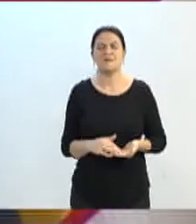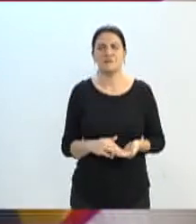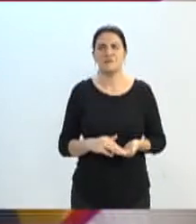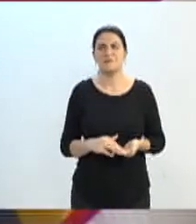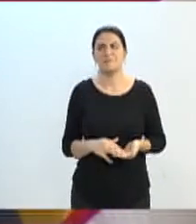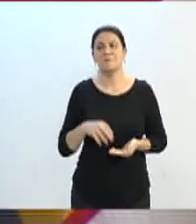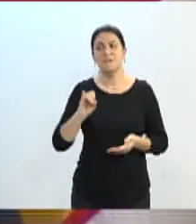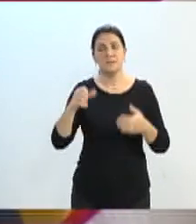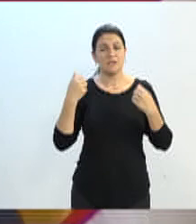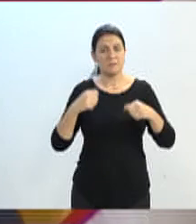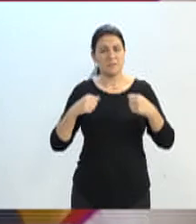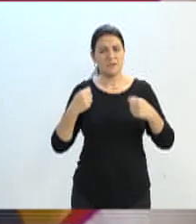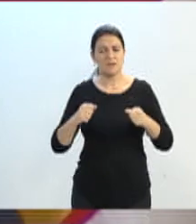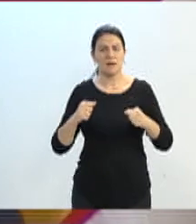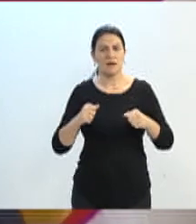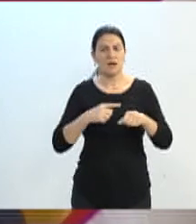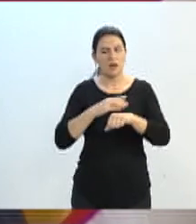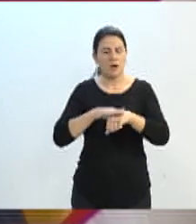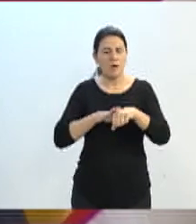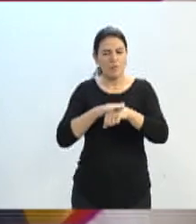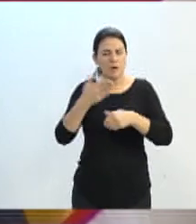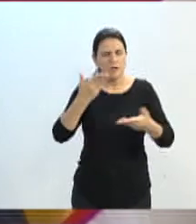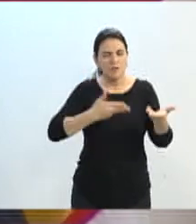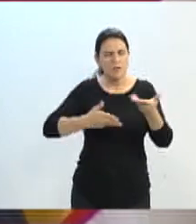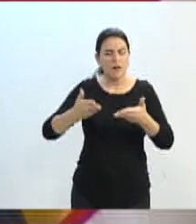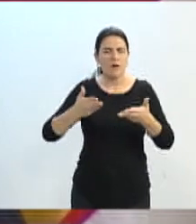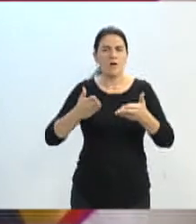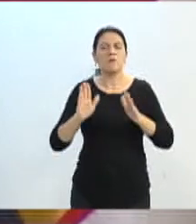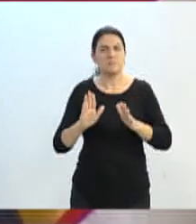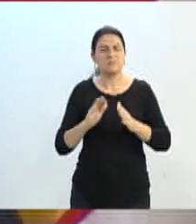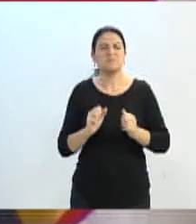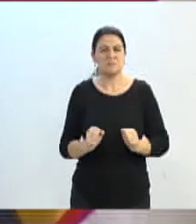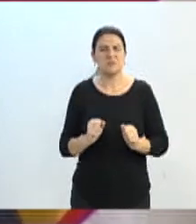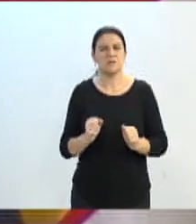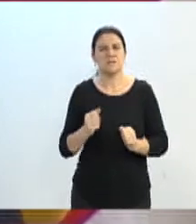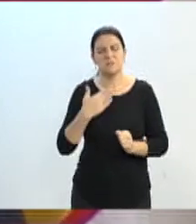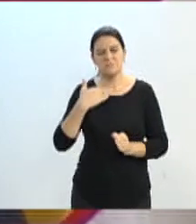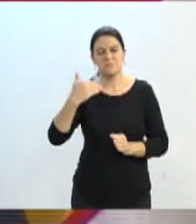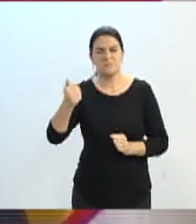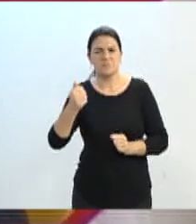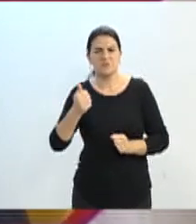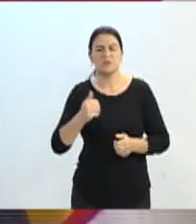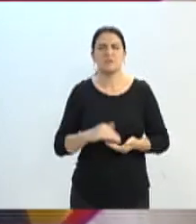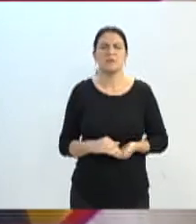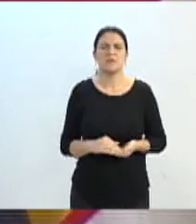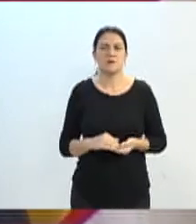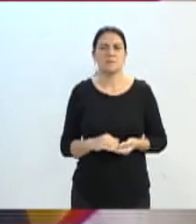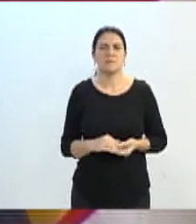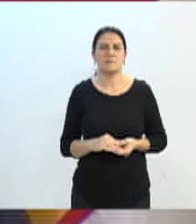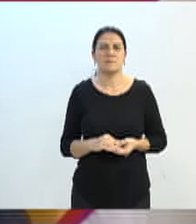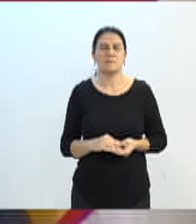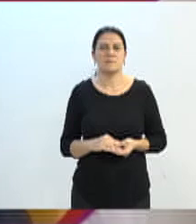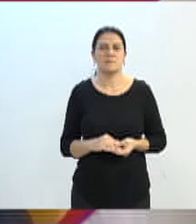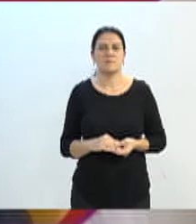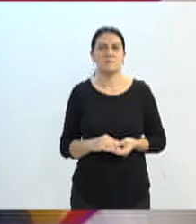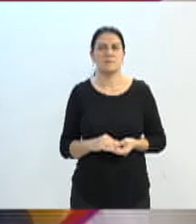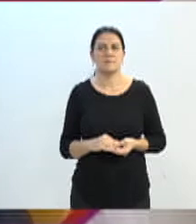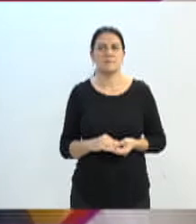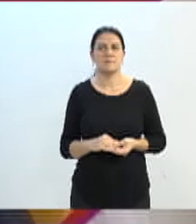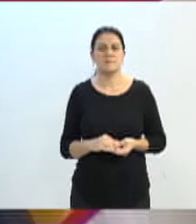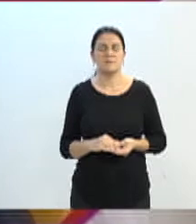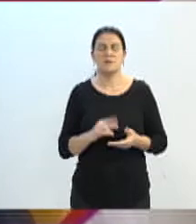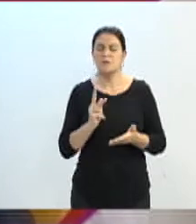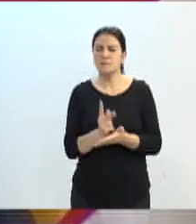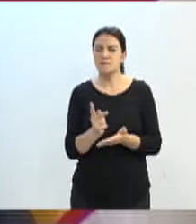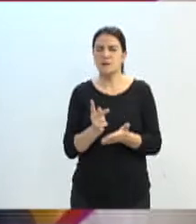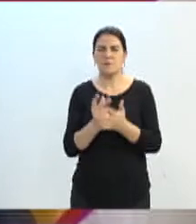precisarem, se quiserem dialogar, por favor, não hesitem em nos contactar. Estamos dispostos a ouvi-los e